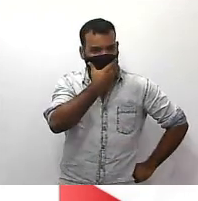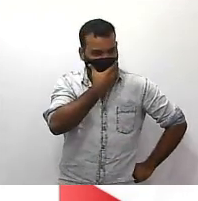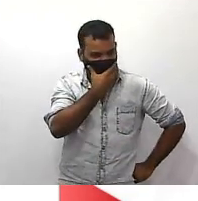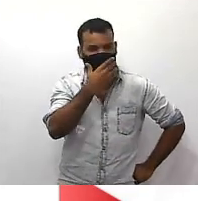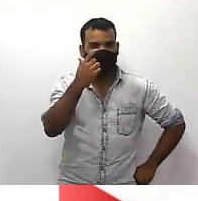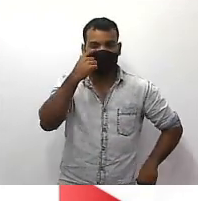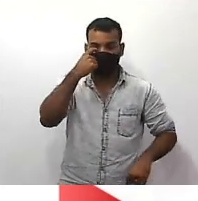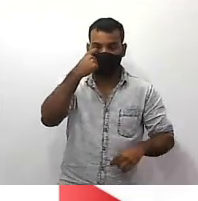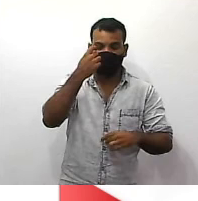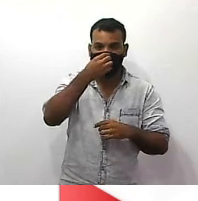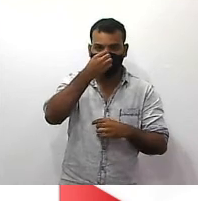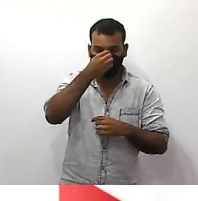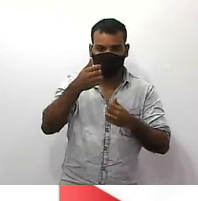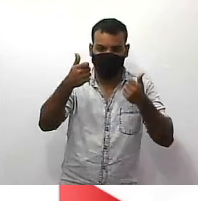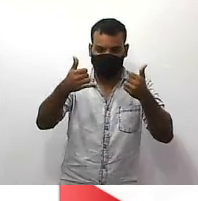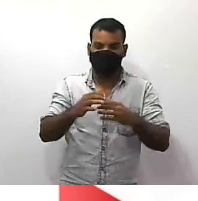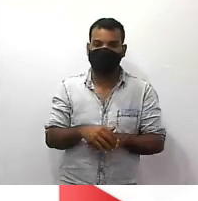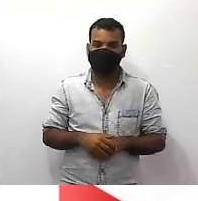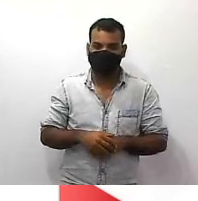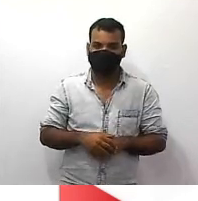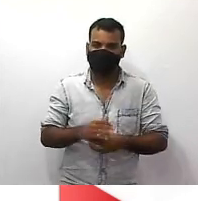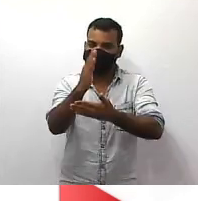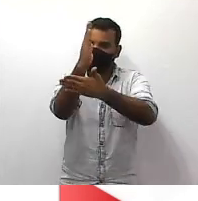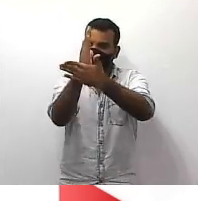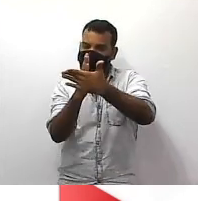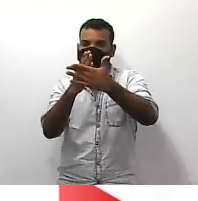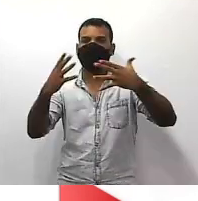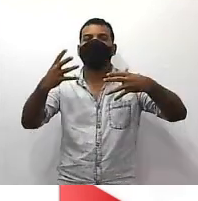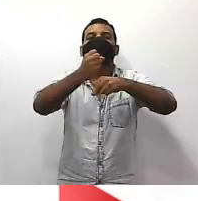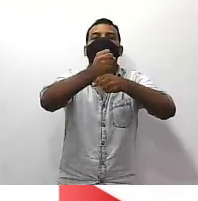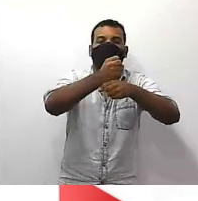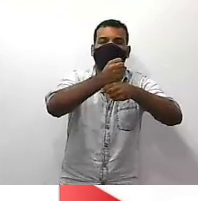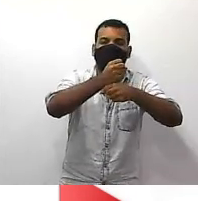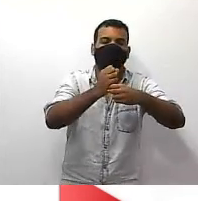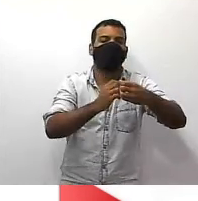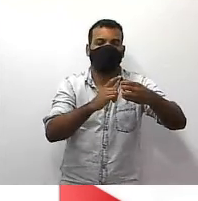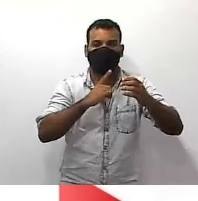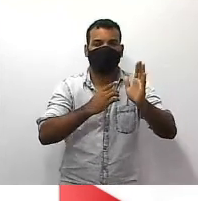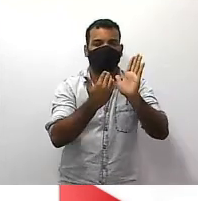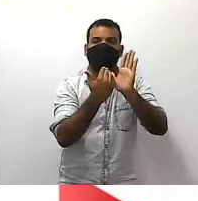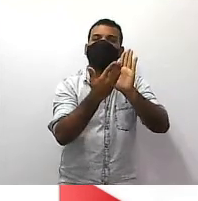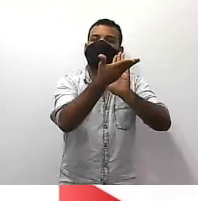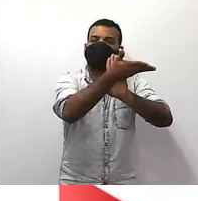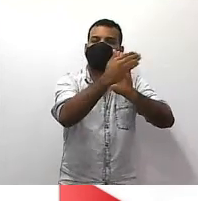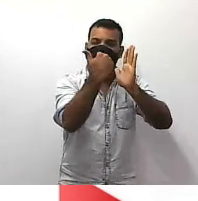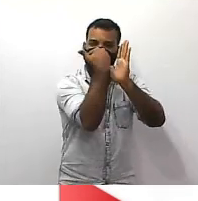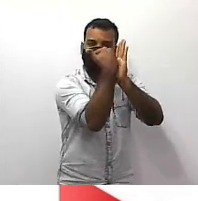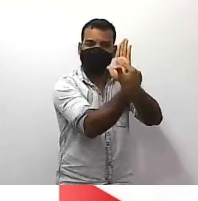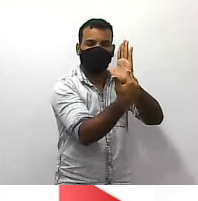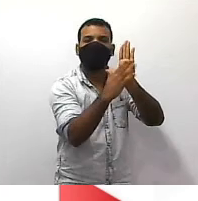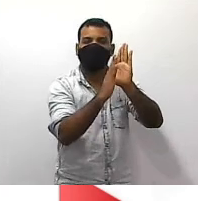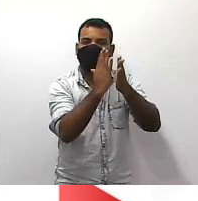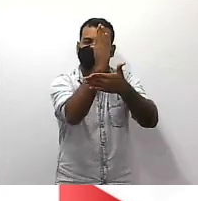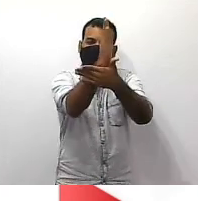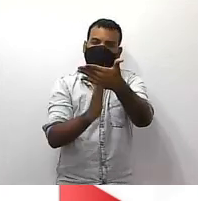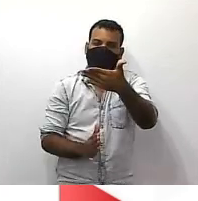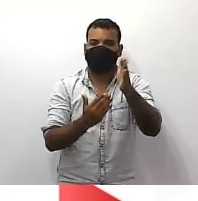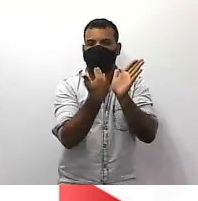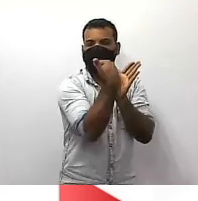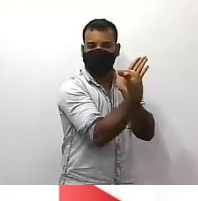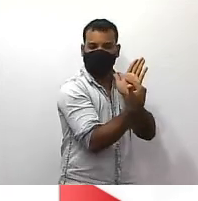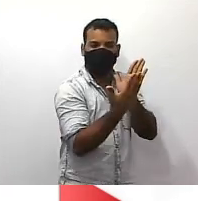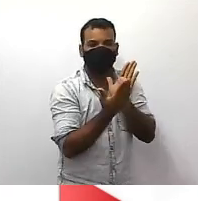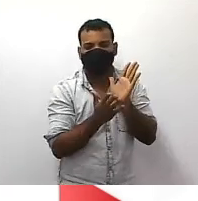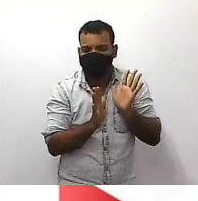traduzir pra você a soma da metade então x sobre 2 eu não sei quem é